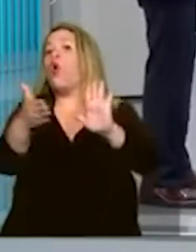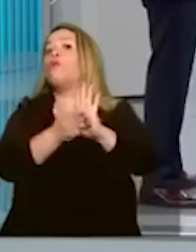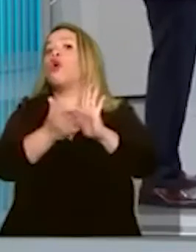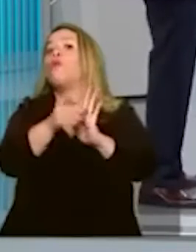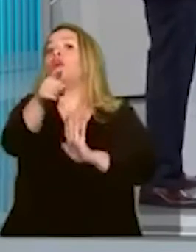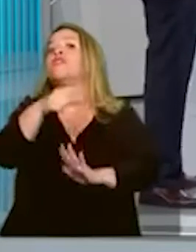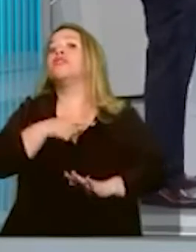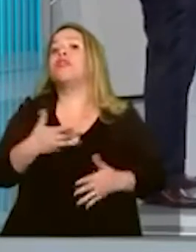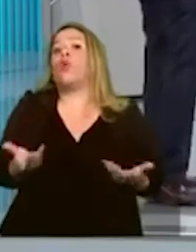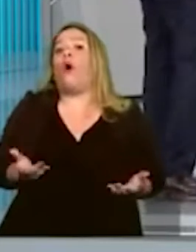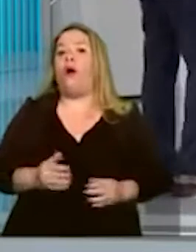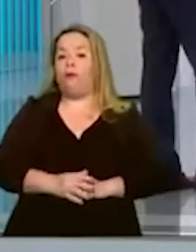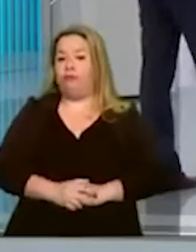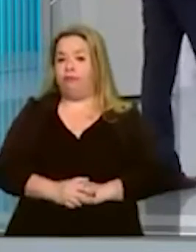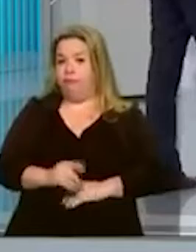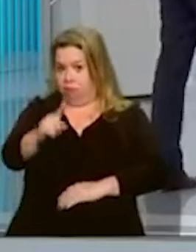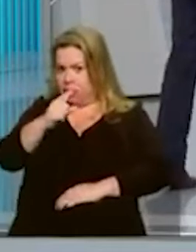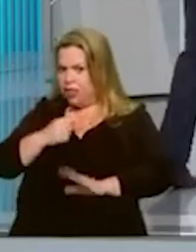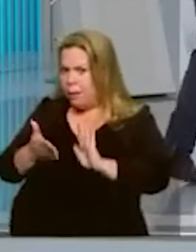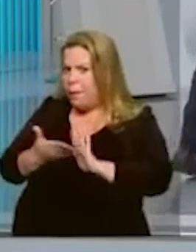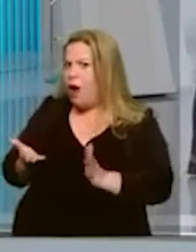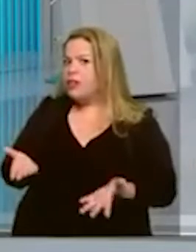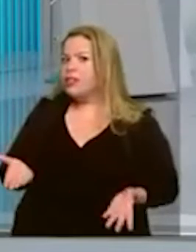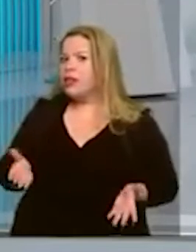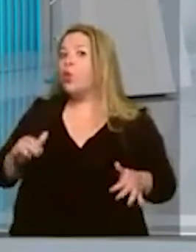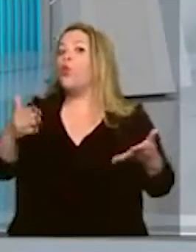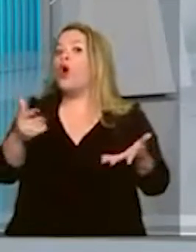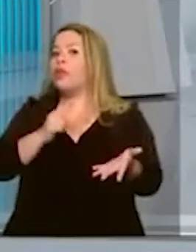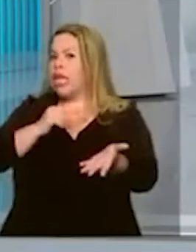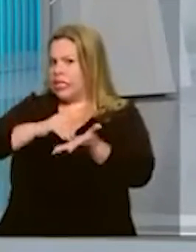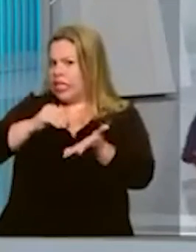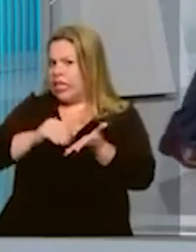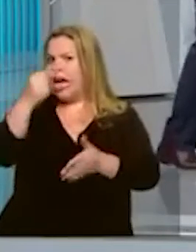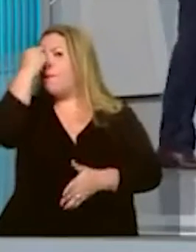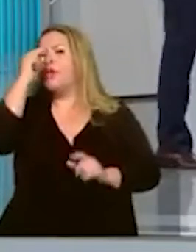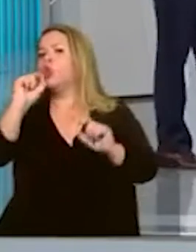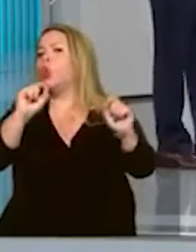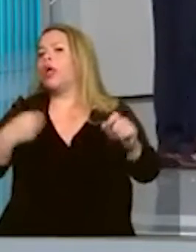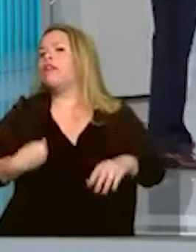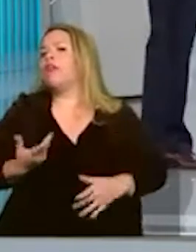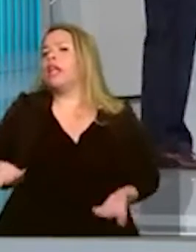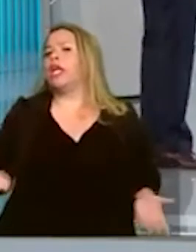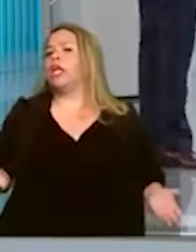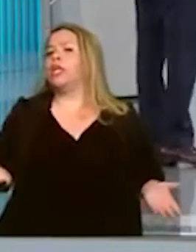tocando na questão do transporte, qual é a sua proposta? Você já tem secretário? O que ele pensa da vida?